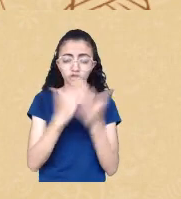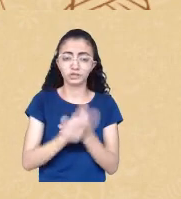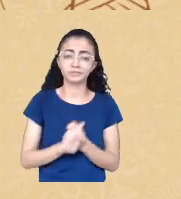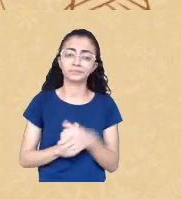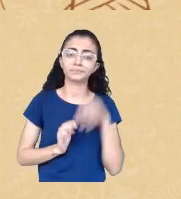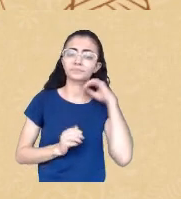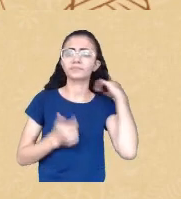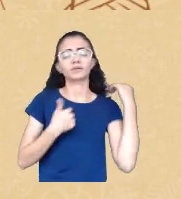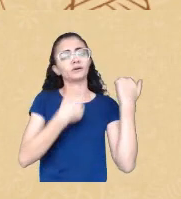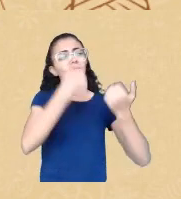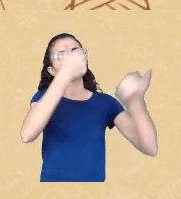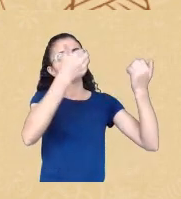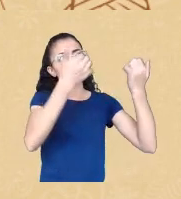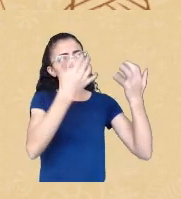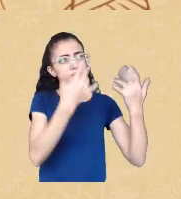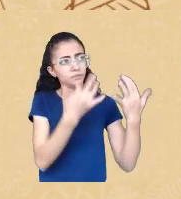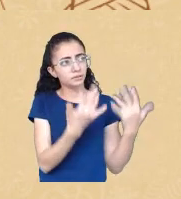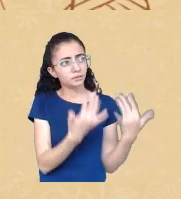que me